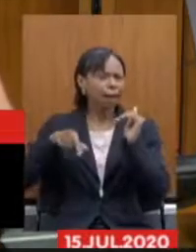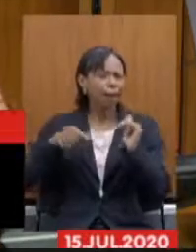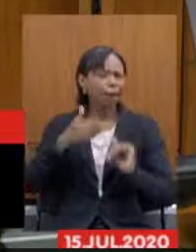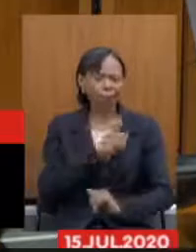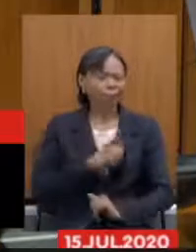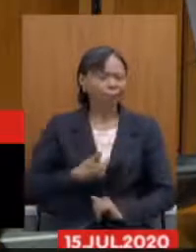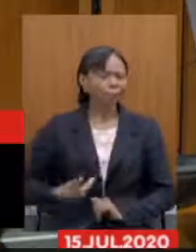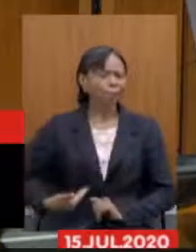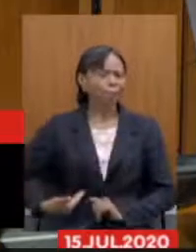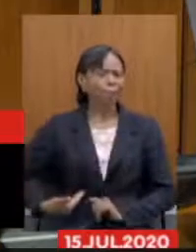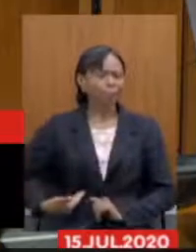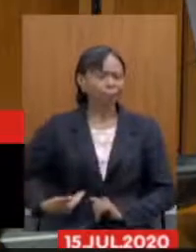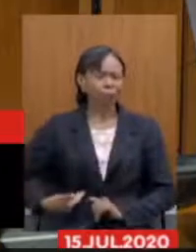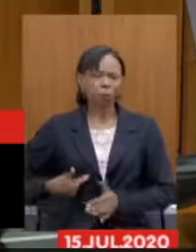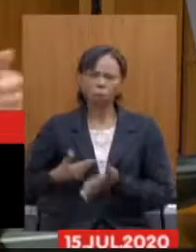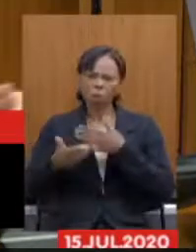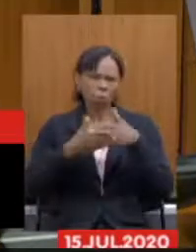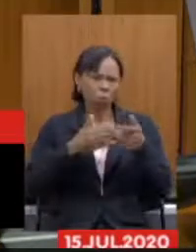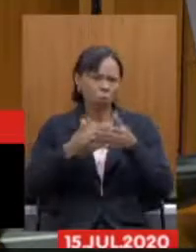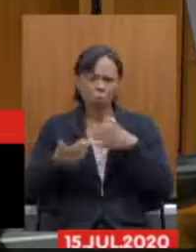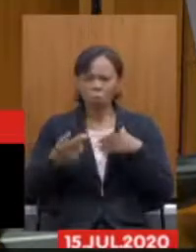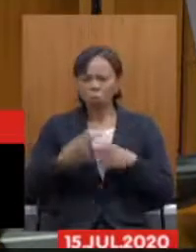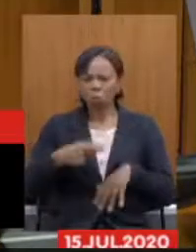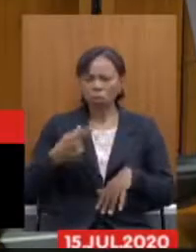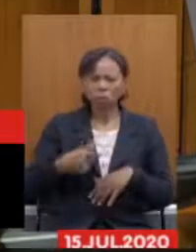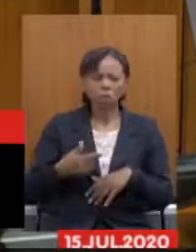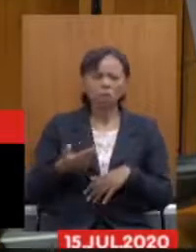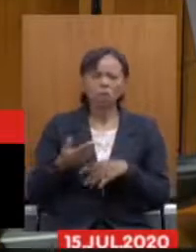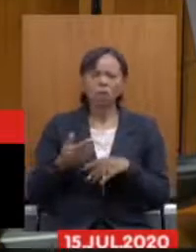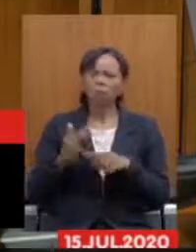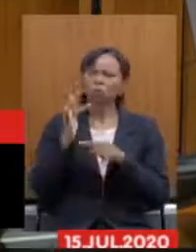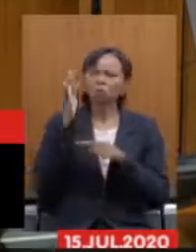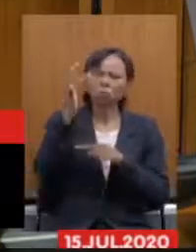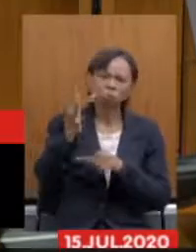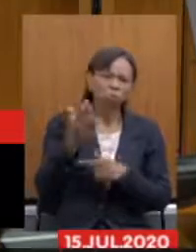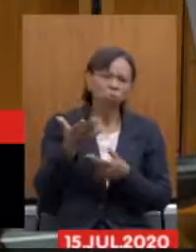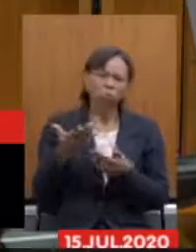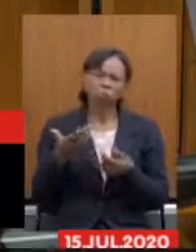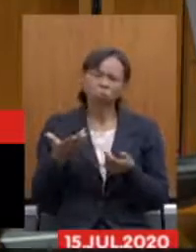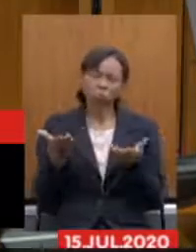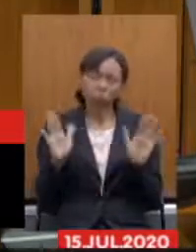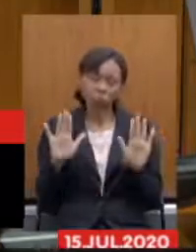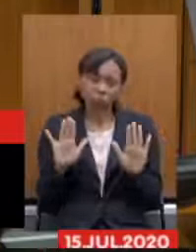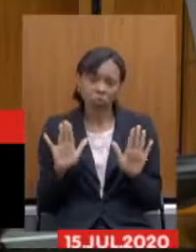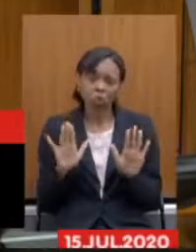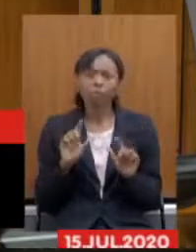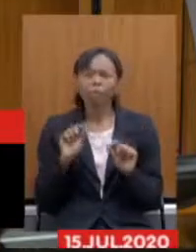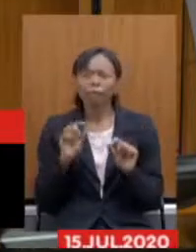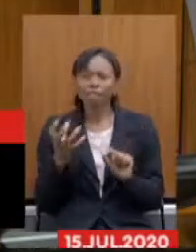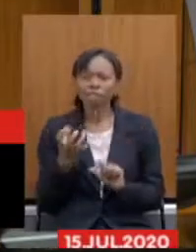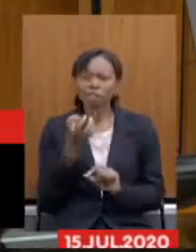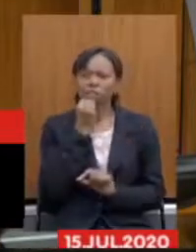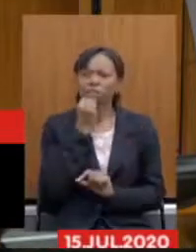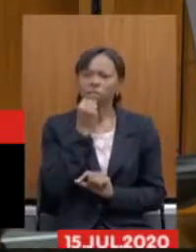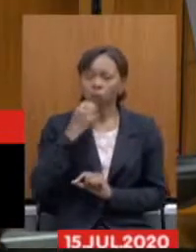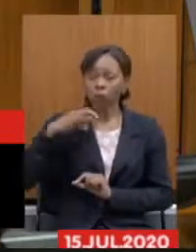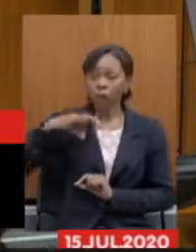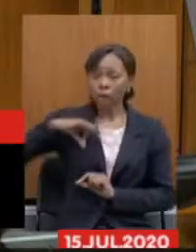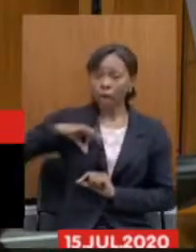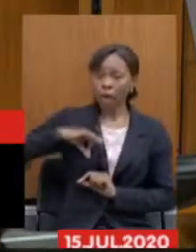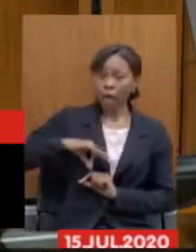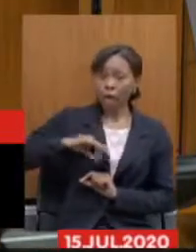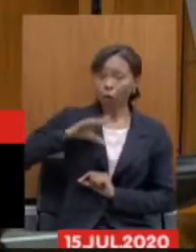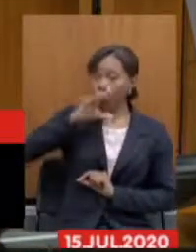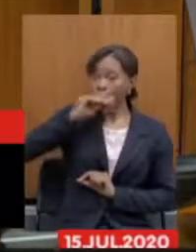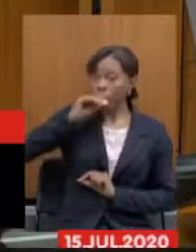seja qual for o governo seja esse governo seja os governos futuros fazer um confisco do salário do servidor